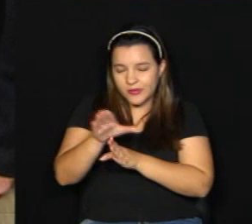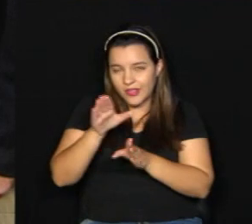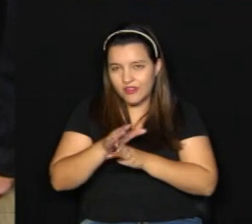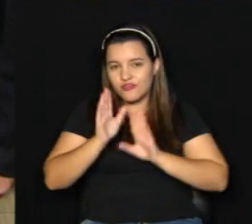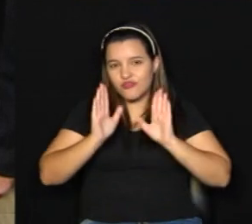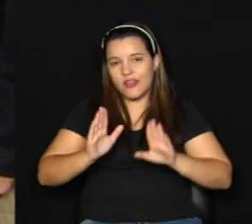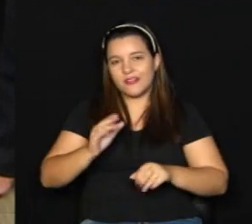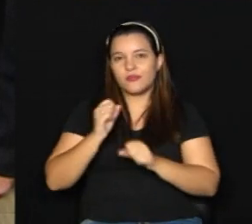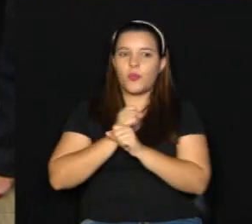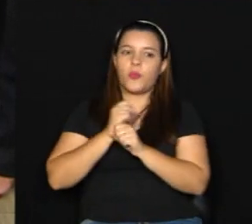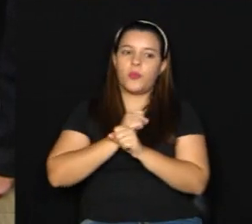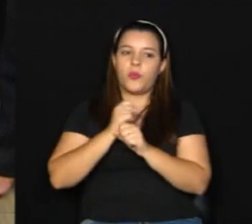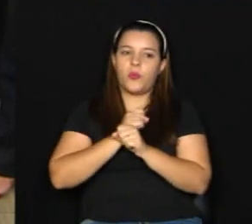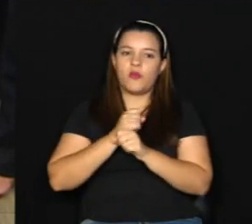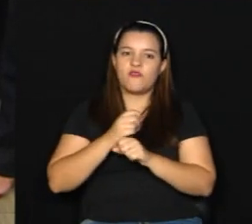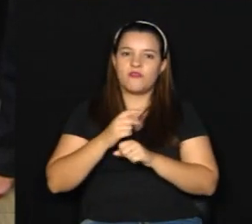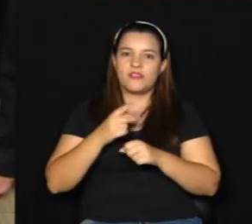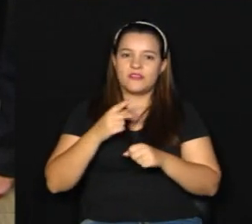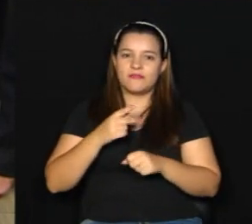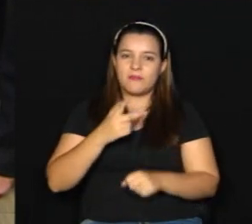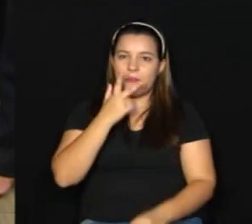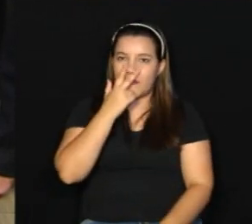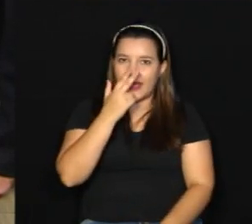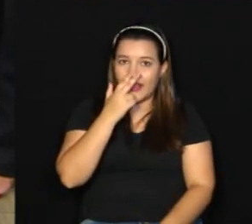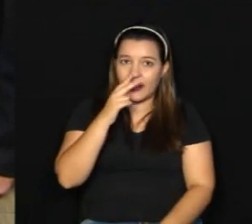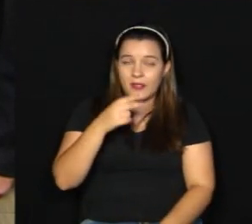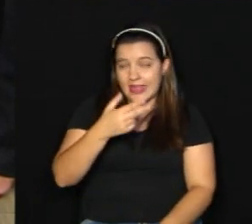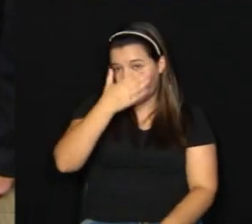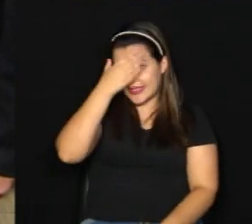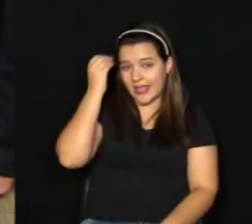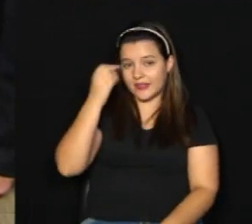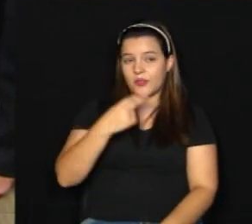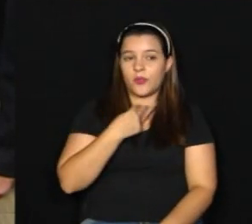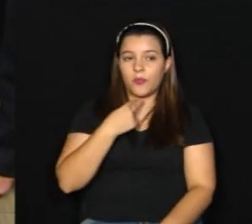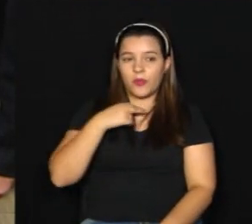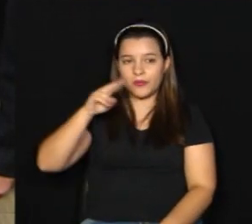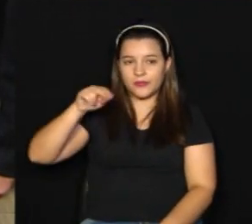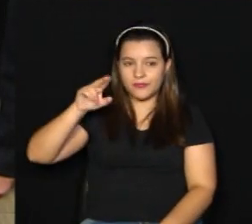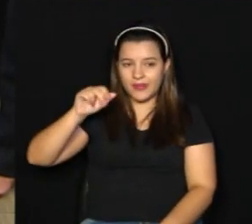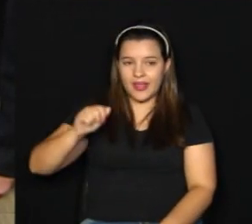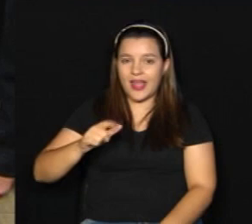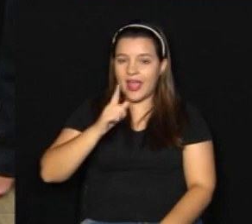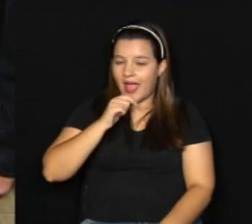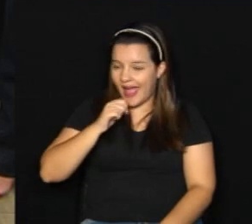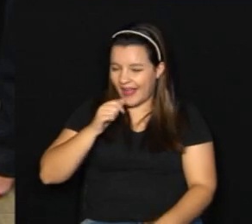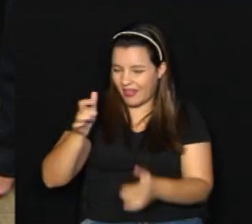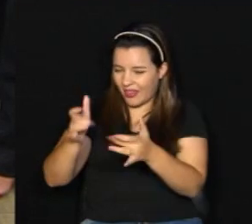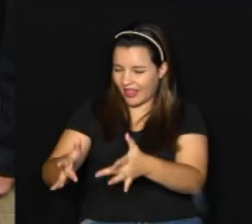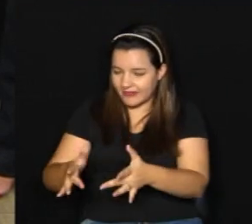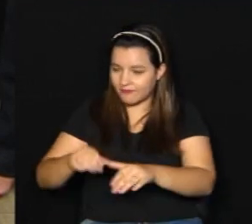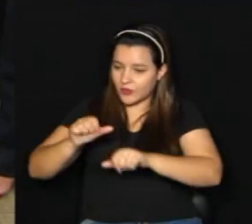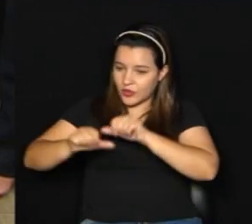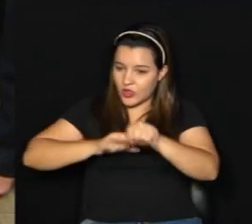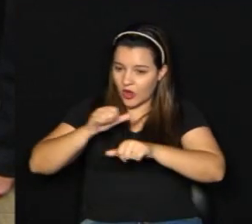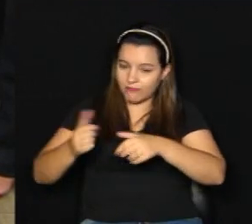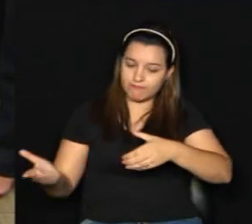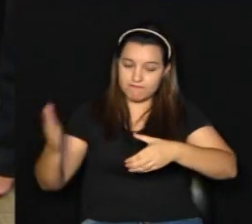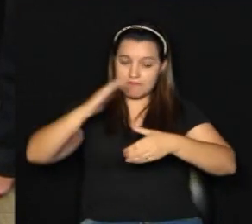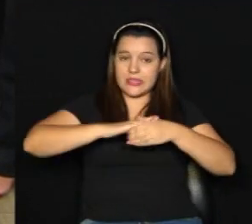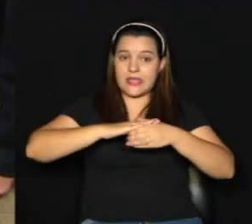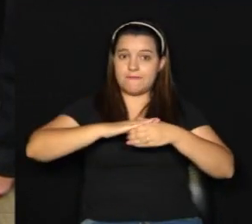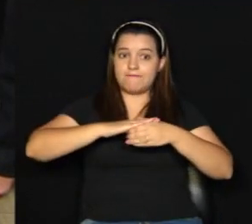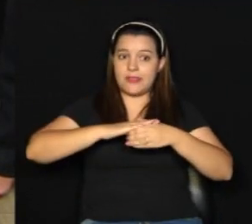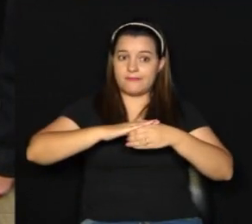a gente há anos vem falando, mas que elas não saem de moda nunca. Trocar a água das plantas, vedar a caixa d'água,